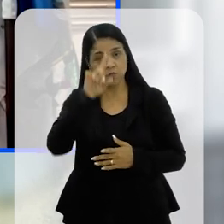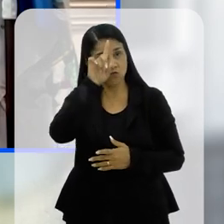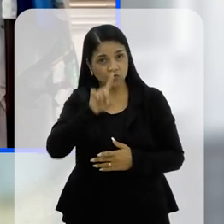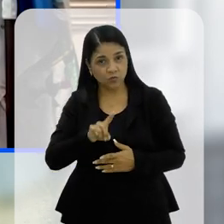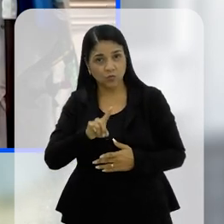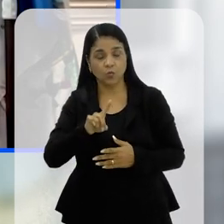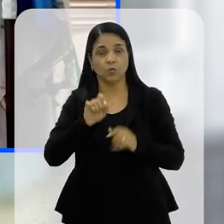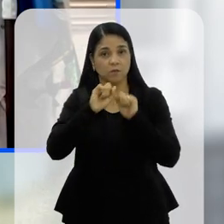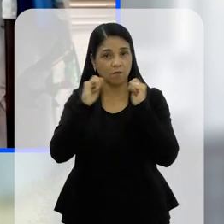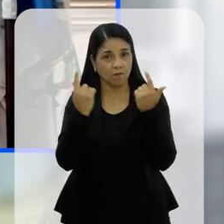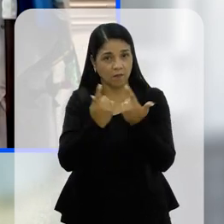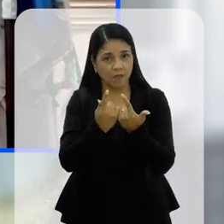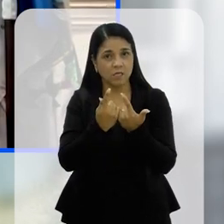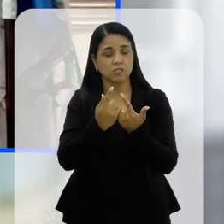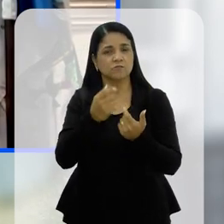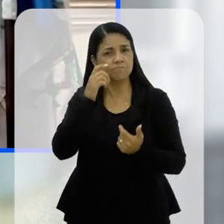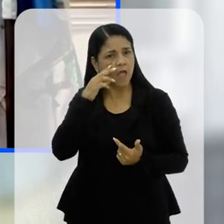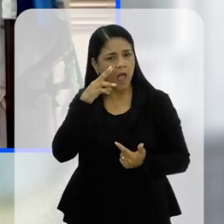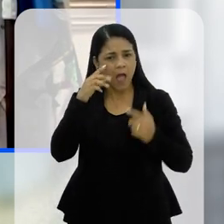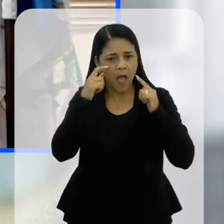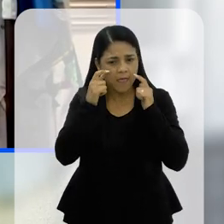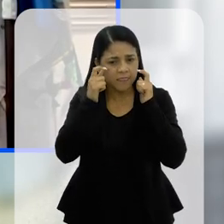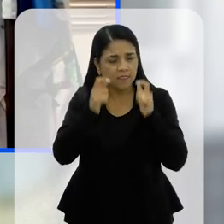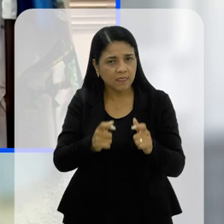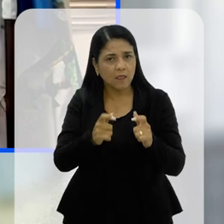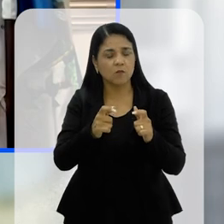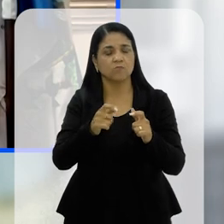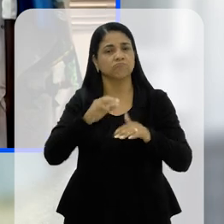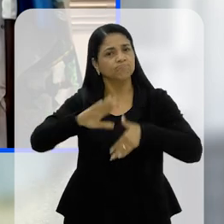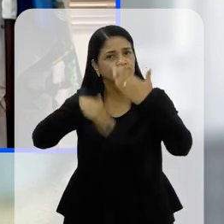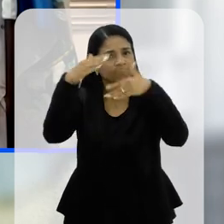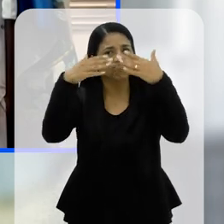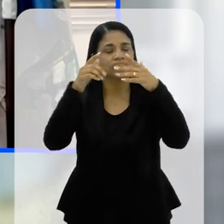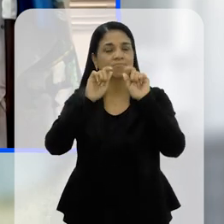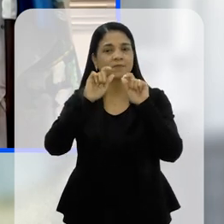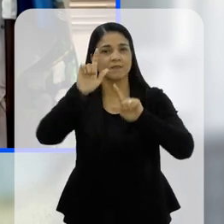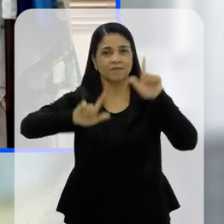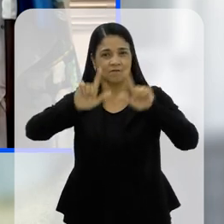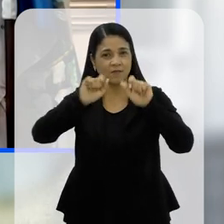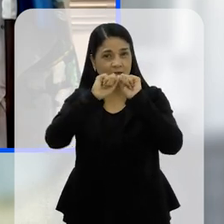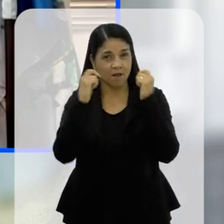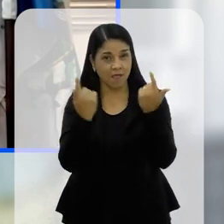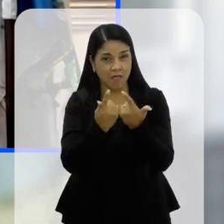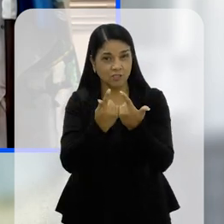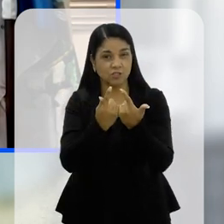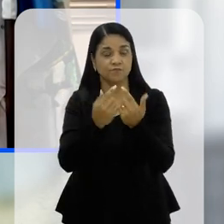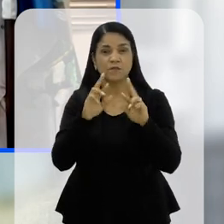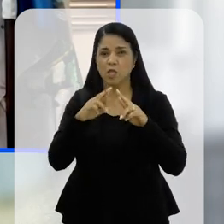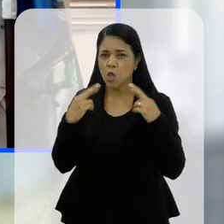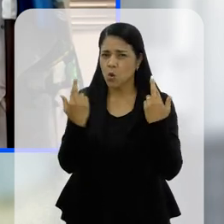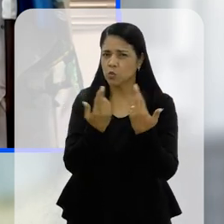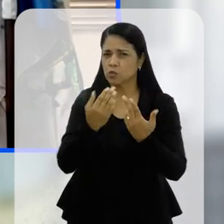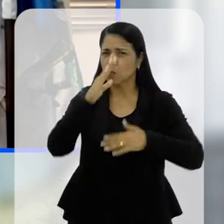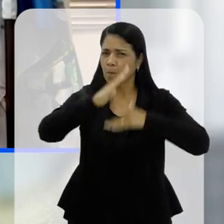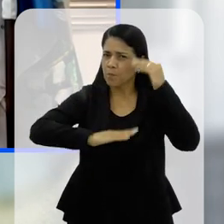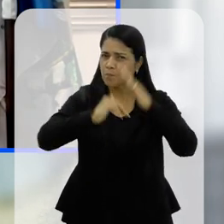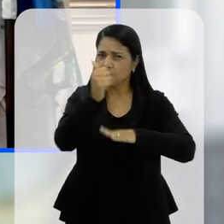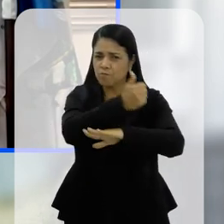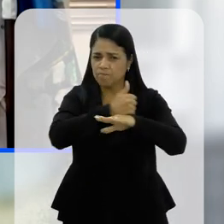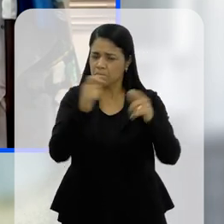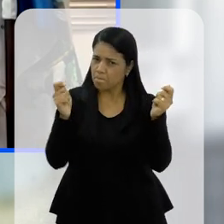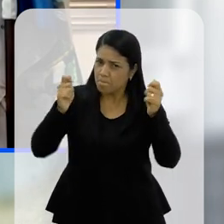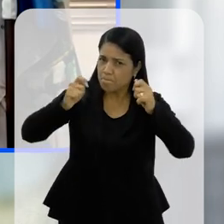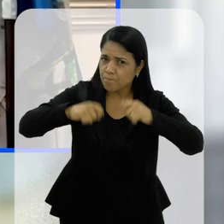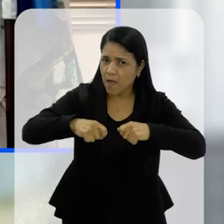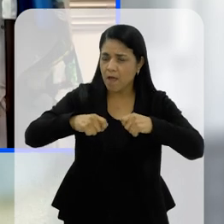sempre aqui atento, sempre e cada vez mais evoluindo aqui. A TV Alerje está reunindo profissionais de